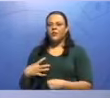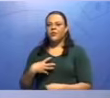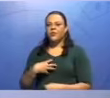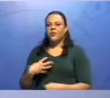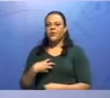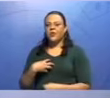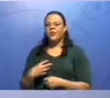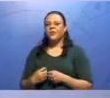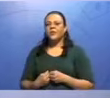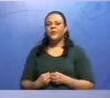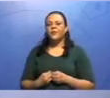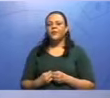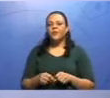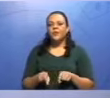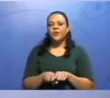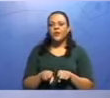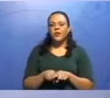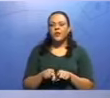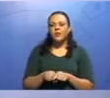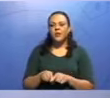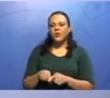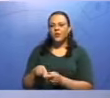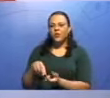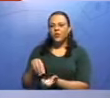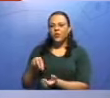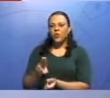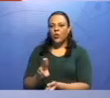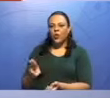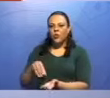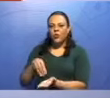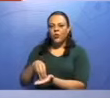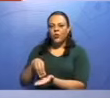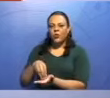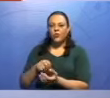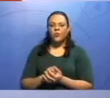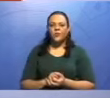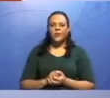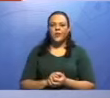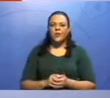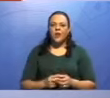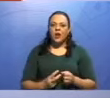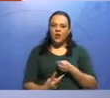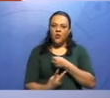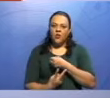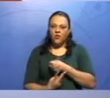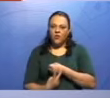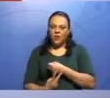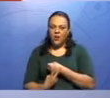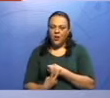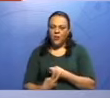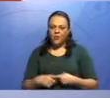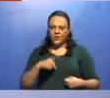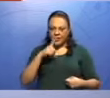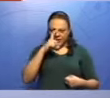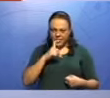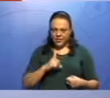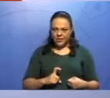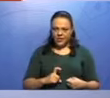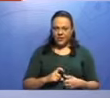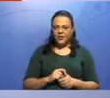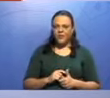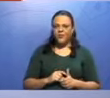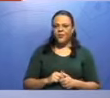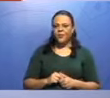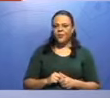e mais um, o núcleo é nome, vocês se recordam disso? Então, ó, é, é um verbo de estado, é o verbo ser. Nós